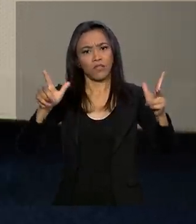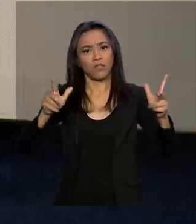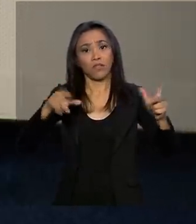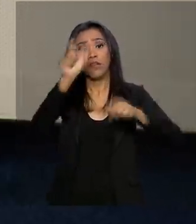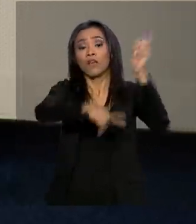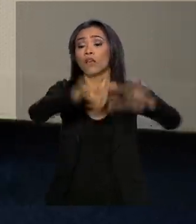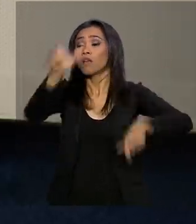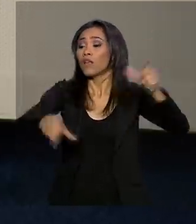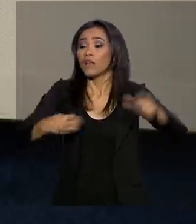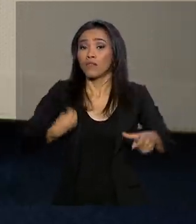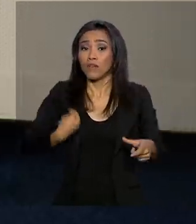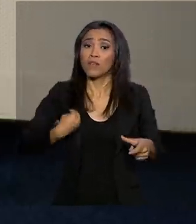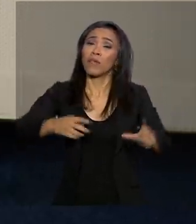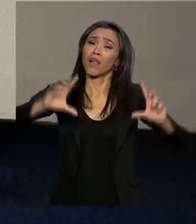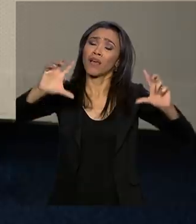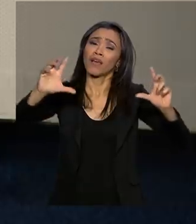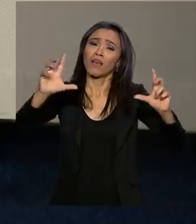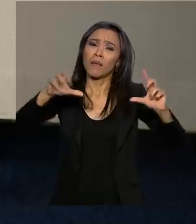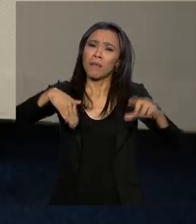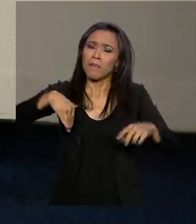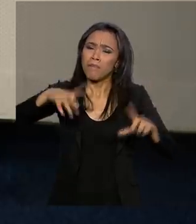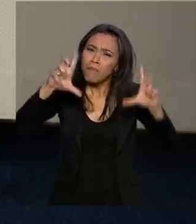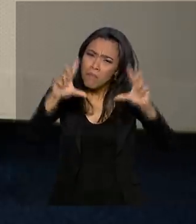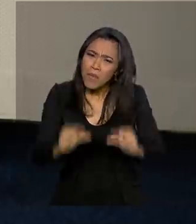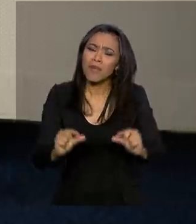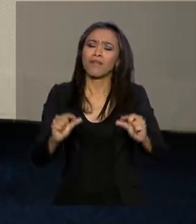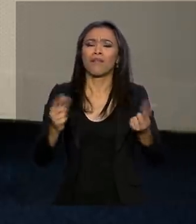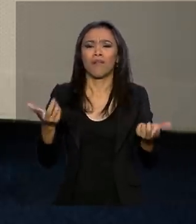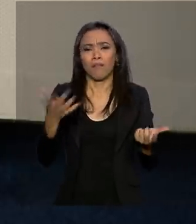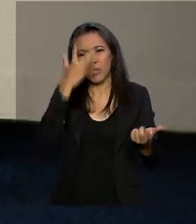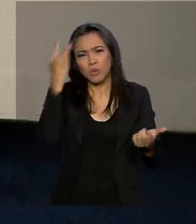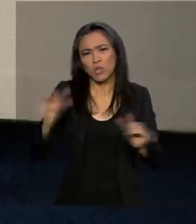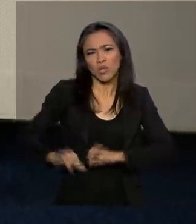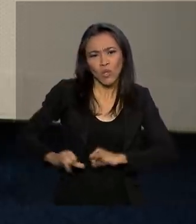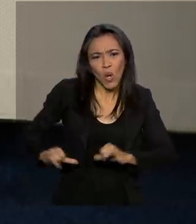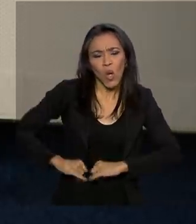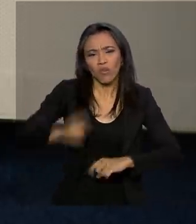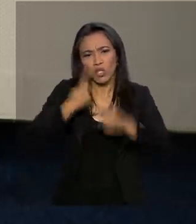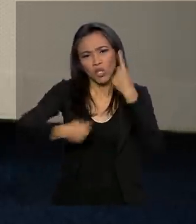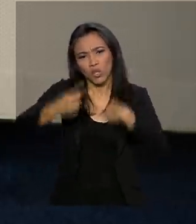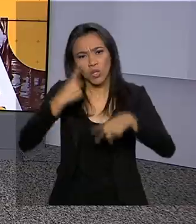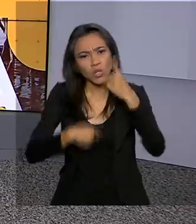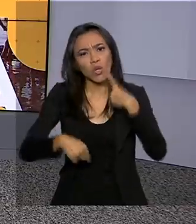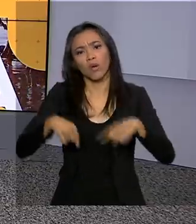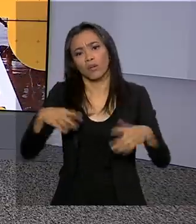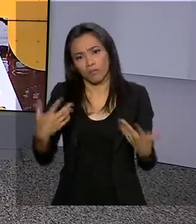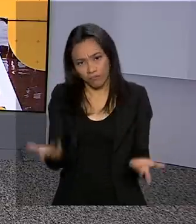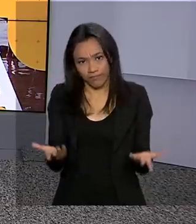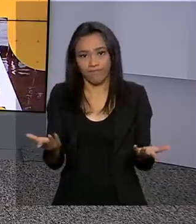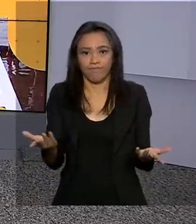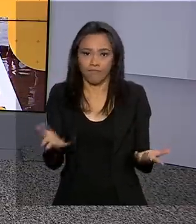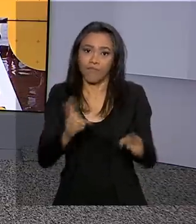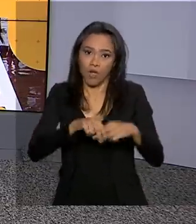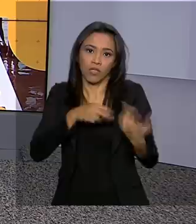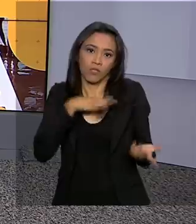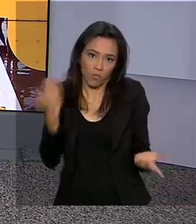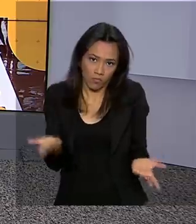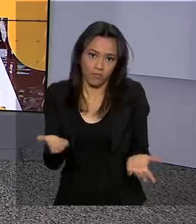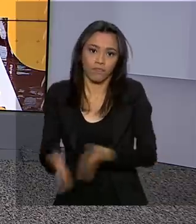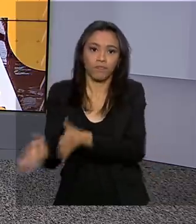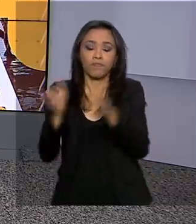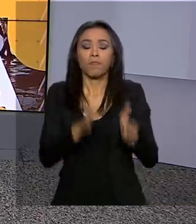menos pessoas a cada dia sofram perdas e chorem as suas vítimas. E o número de